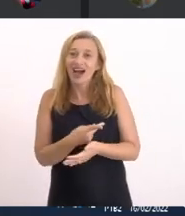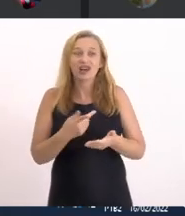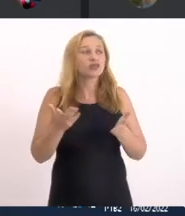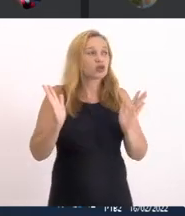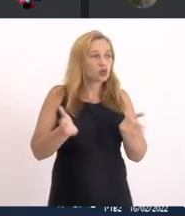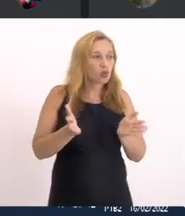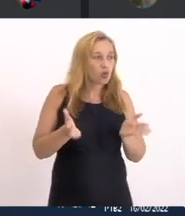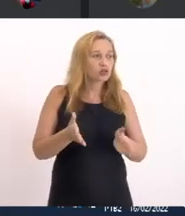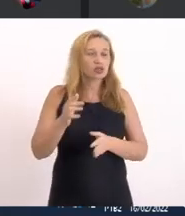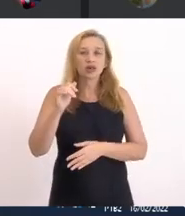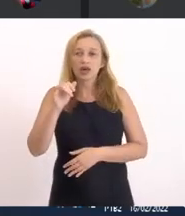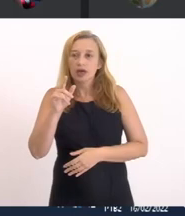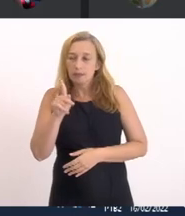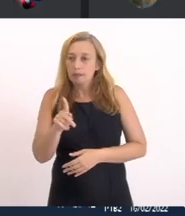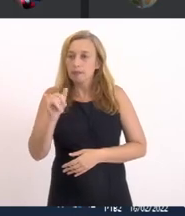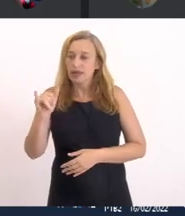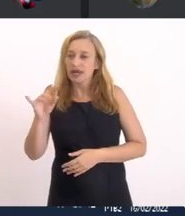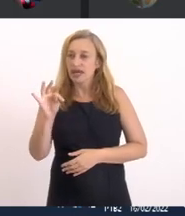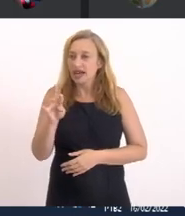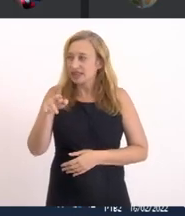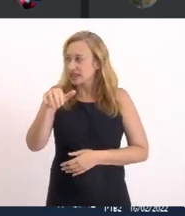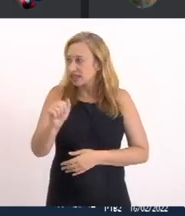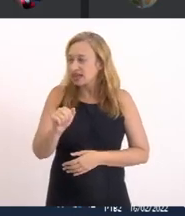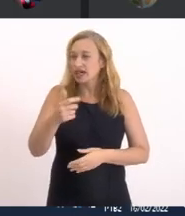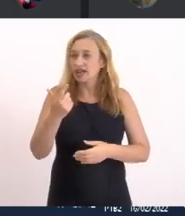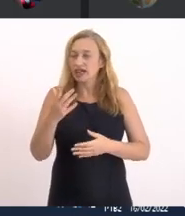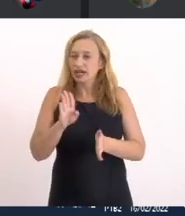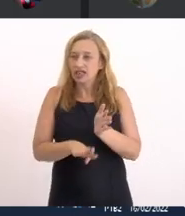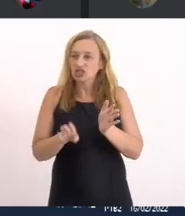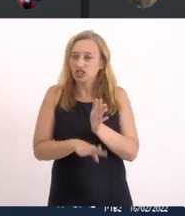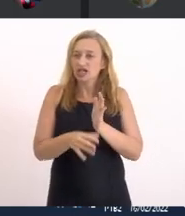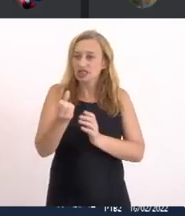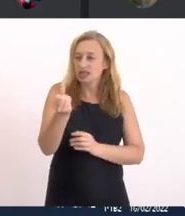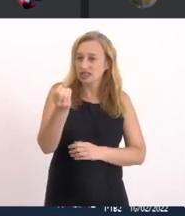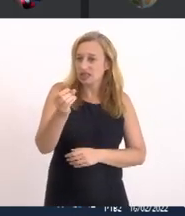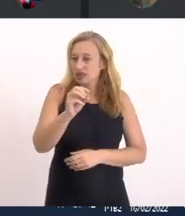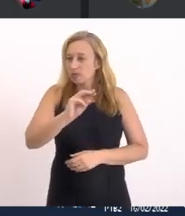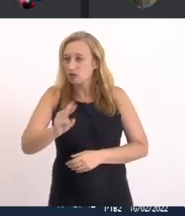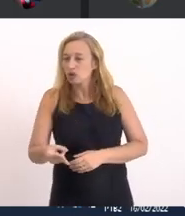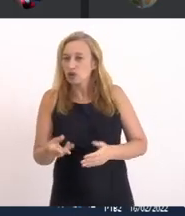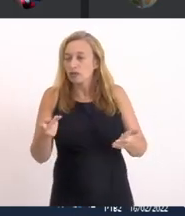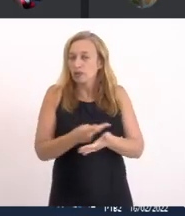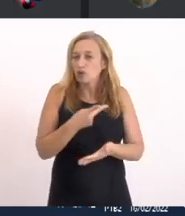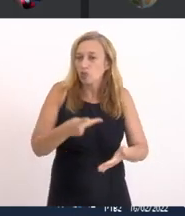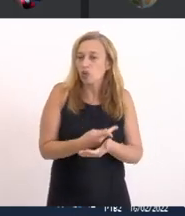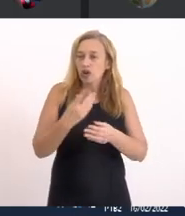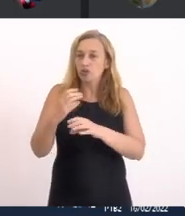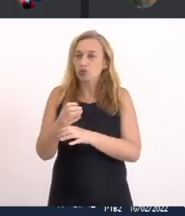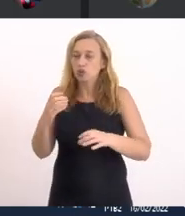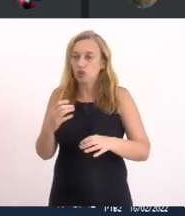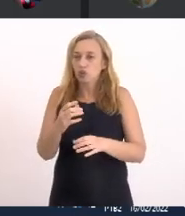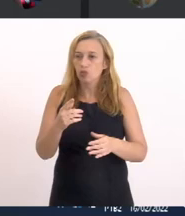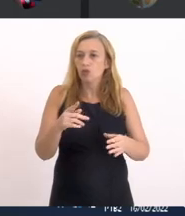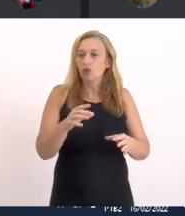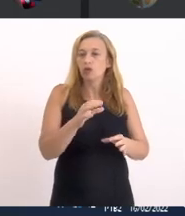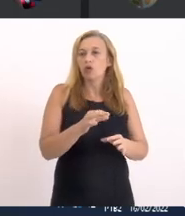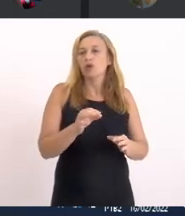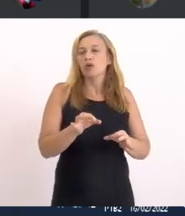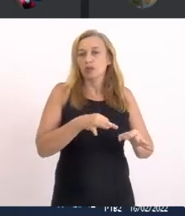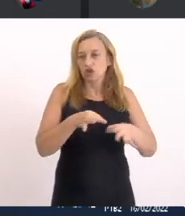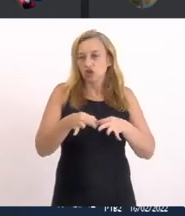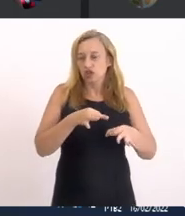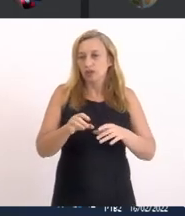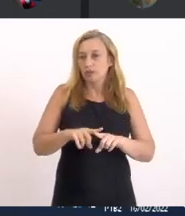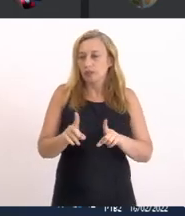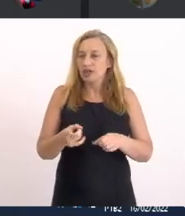Piratininga Por exemplo Vai ter que gastar 60 milhões Para recompor a praia Por um erro de engenharia De projeto Do calçadão Mas